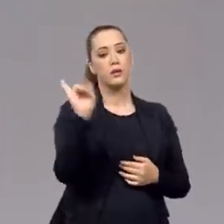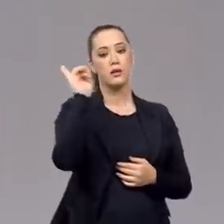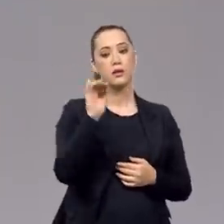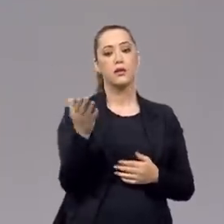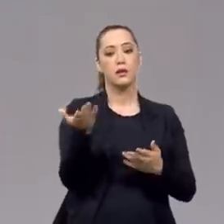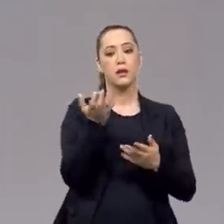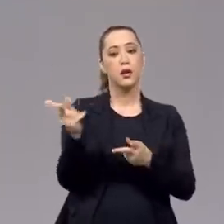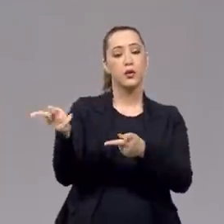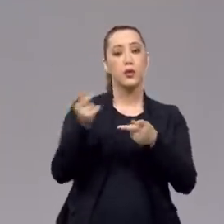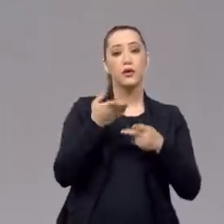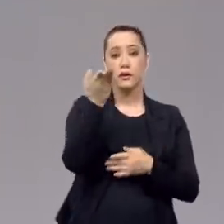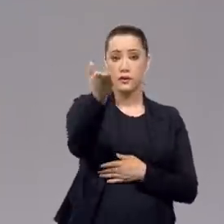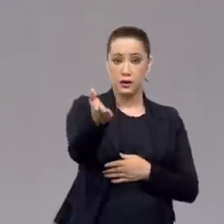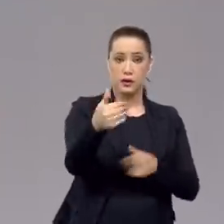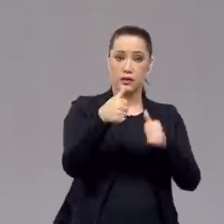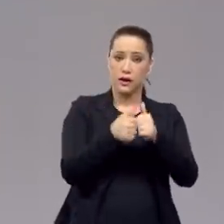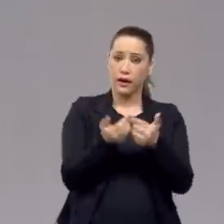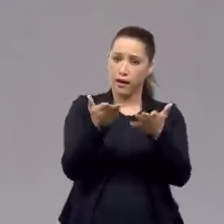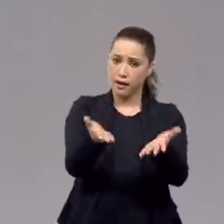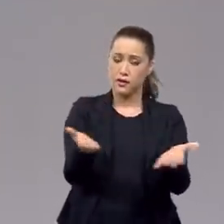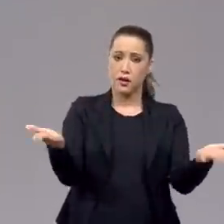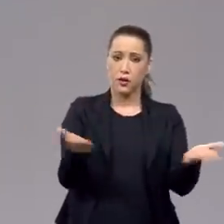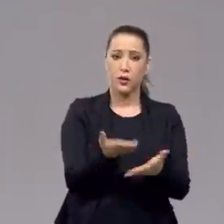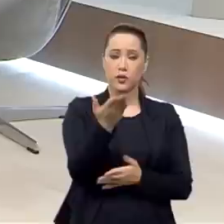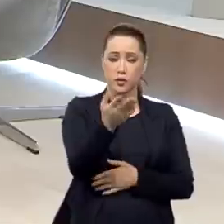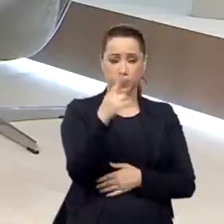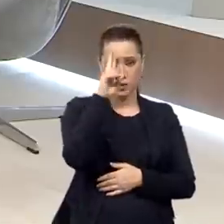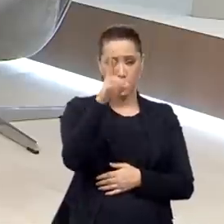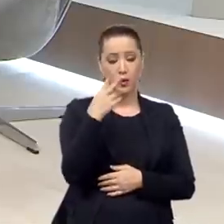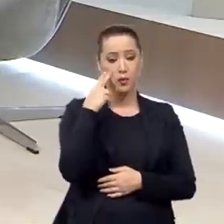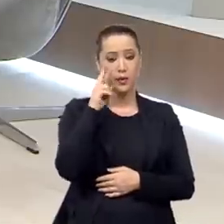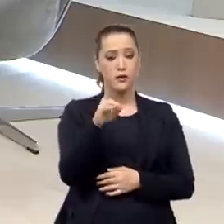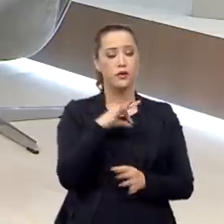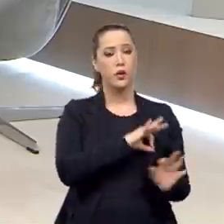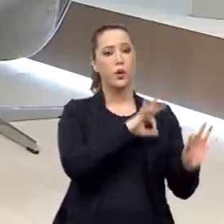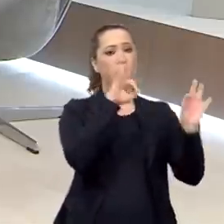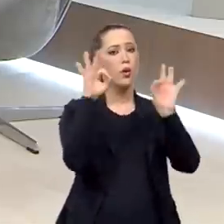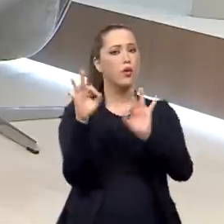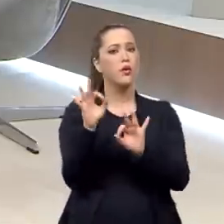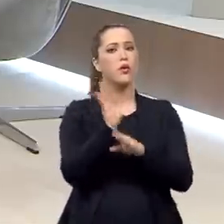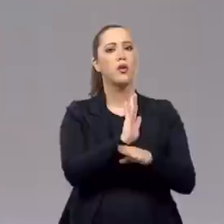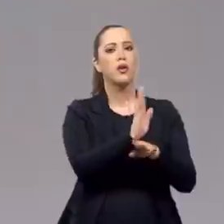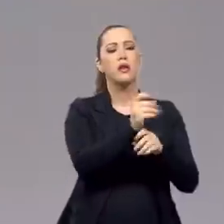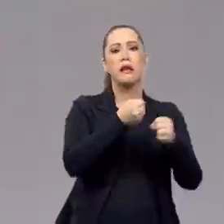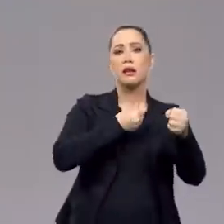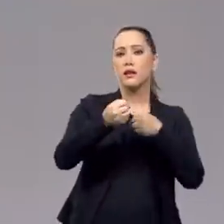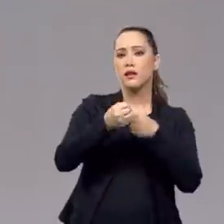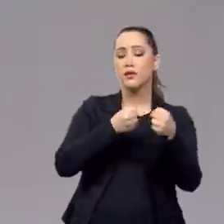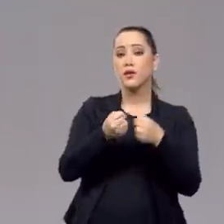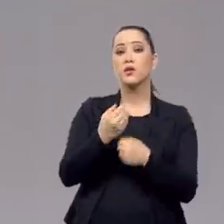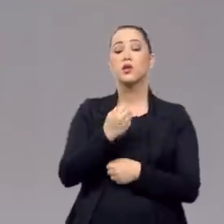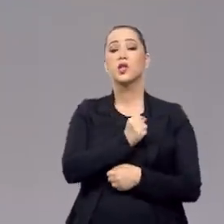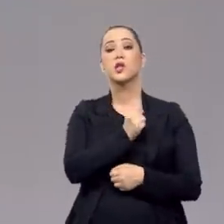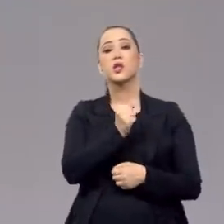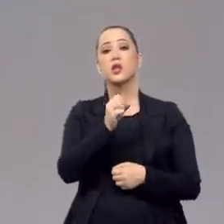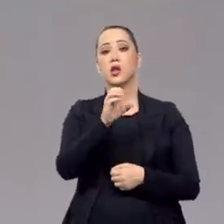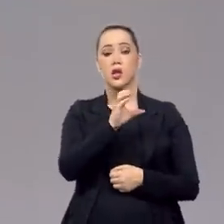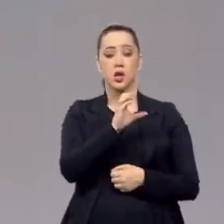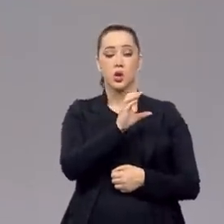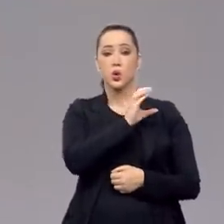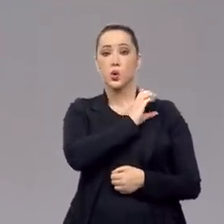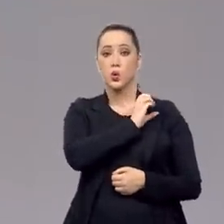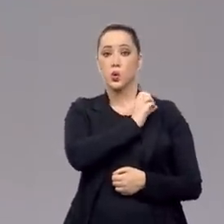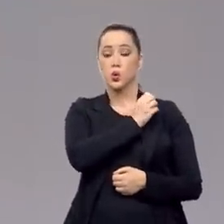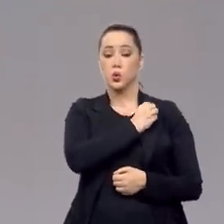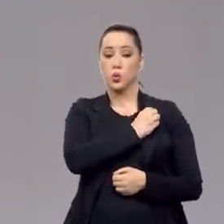gostaria de convidar você de casa agora, você também, general senhor, para acompanharmos juntos um pedacinho da entrevista do coronel Nestor